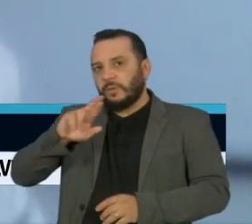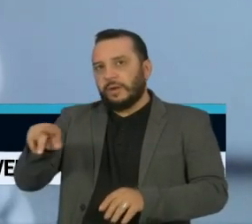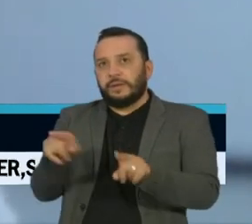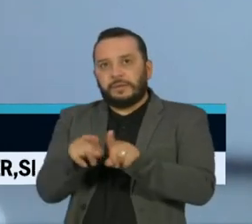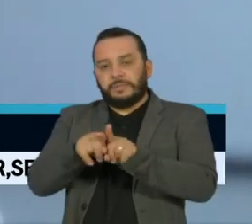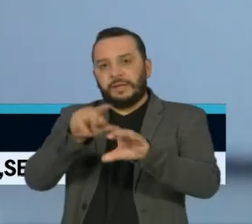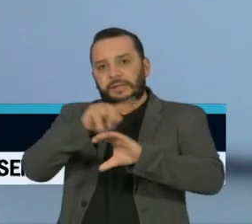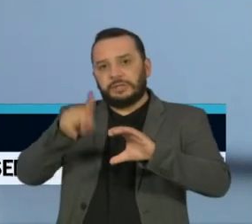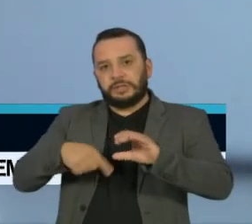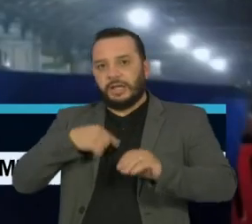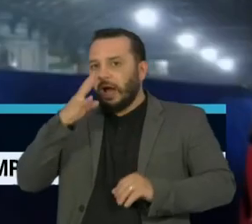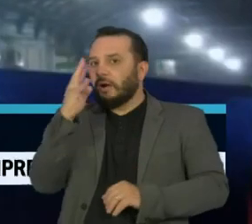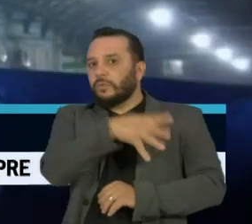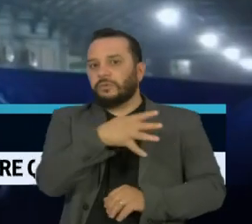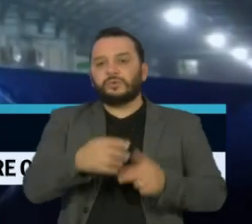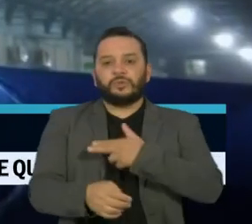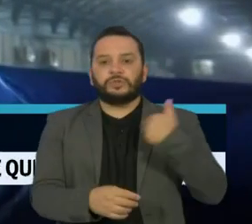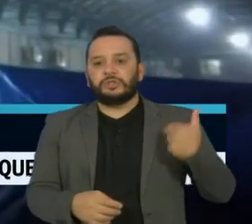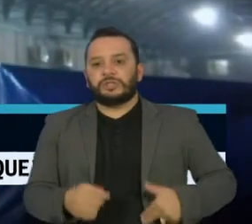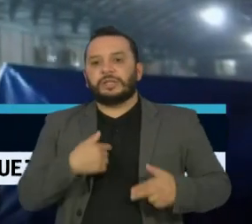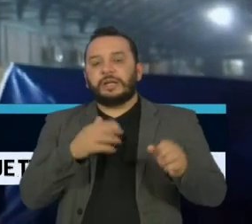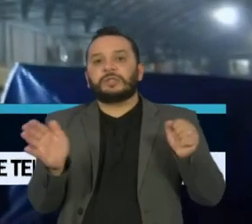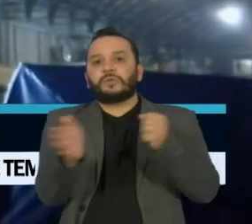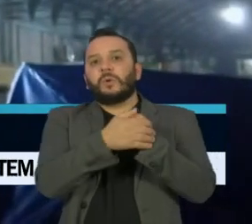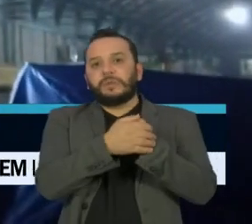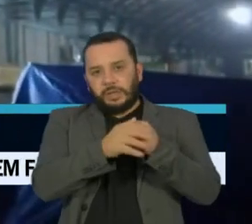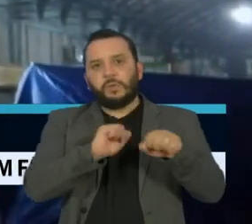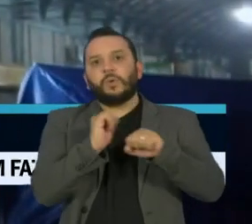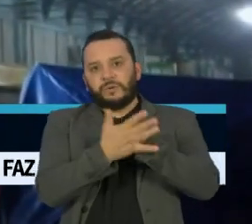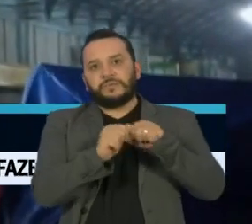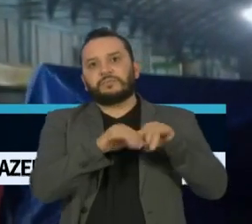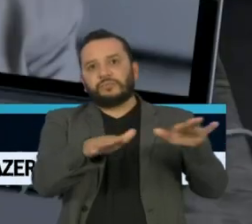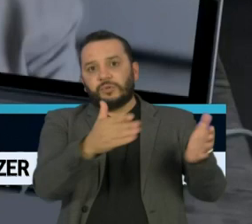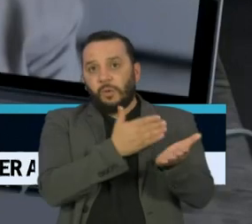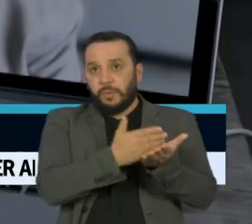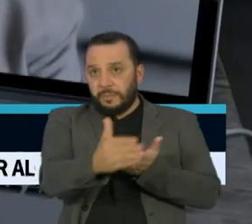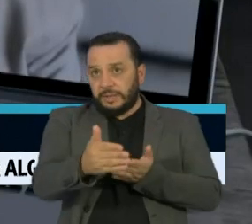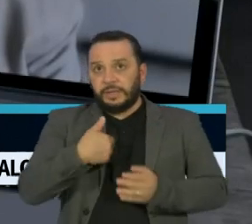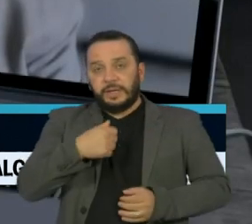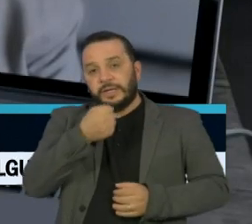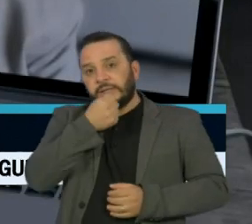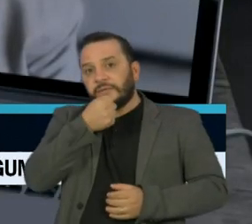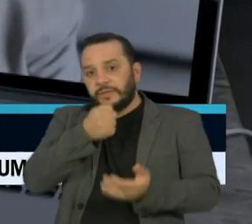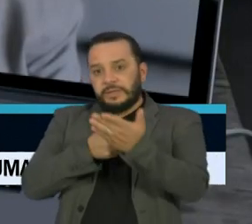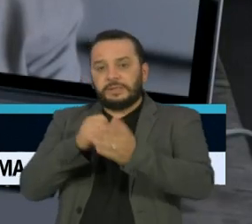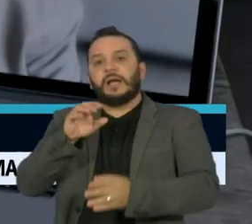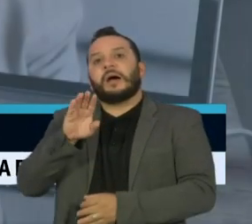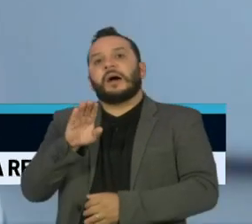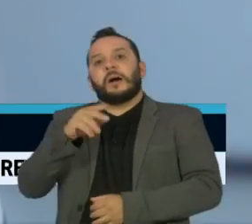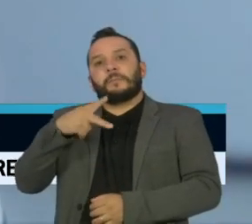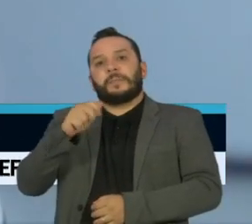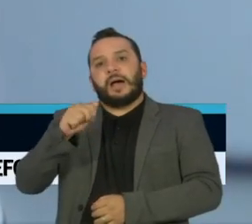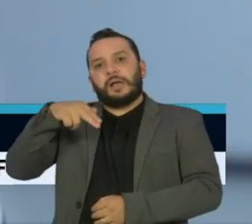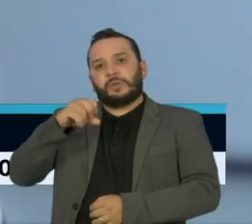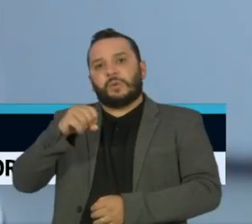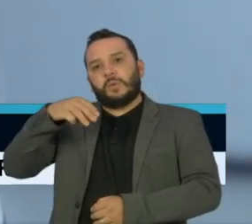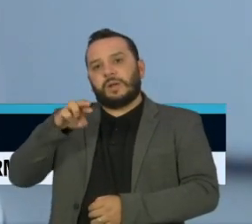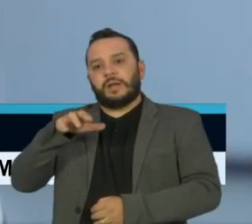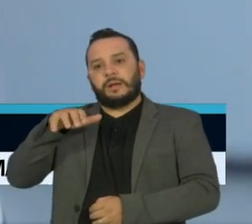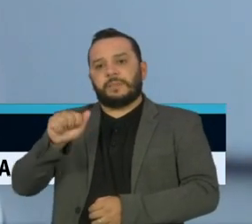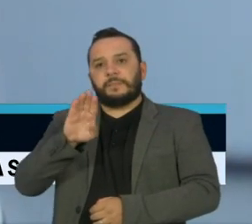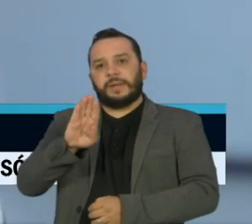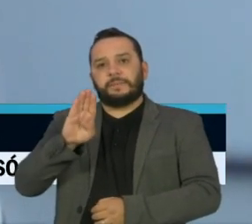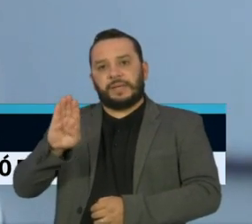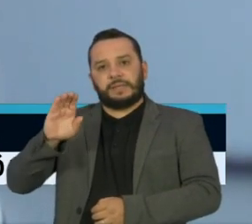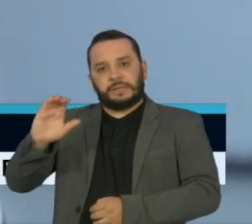acusou o governo chinês de encobrir o início da pandemia em uma entrevista ao programa Panorama da BBC Britânica. O professor